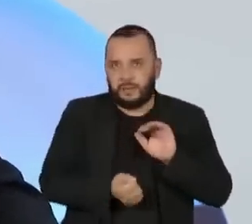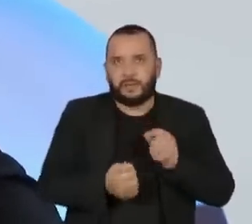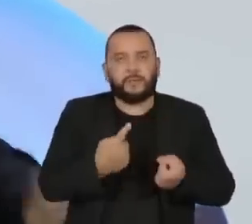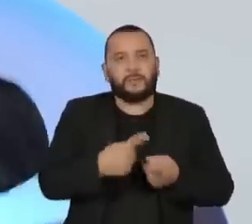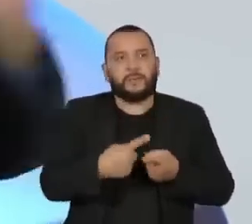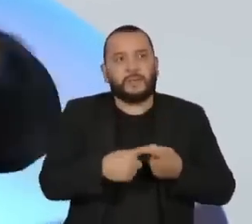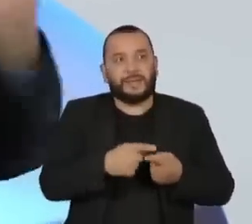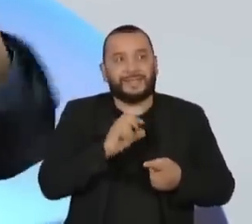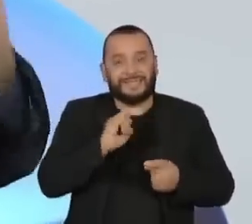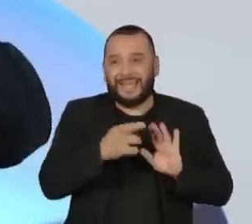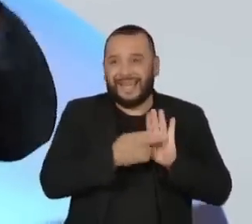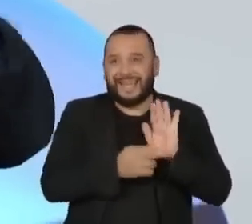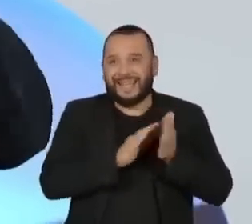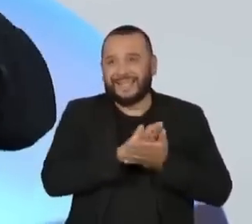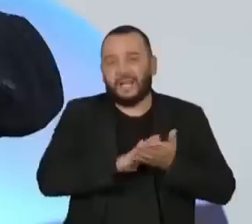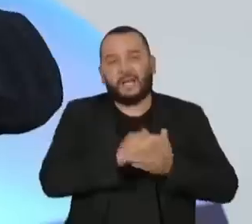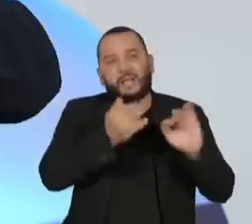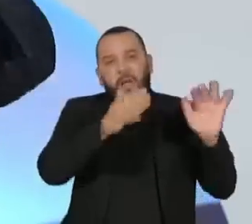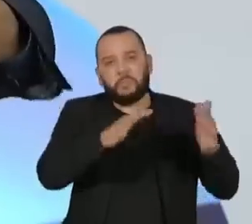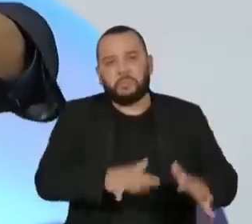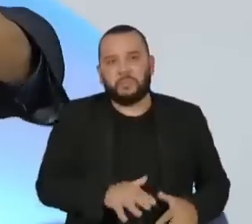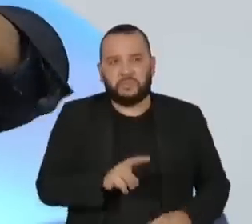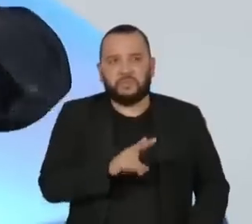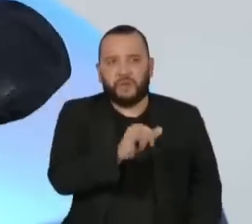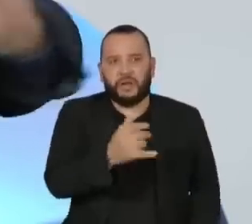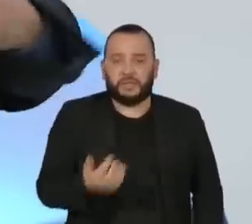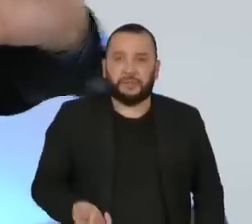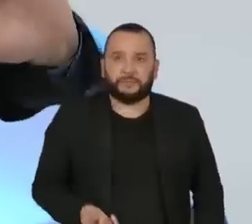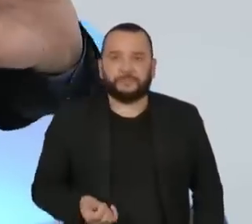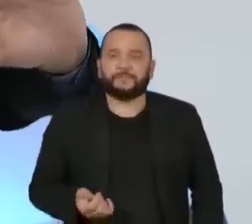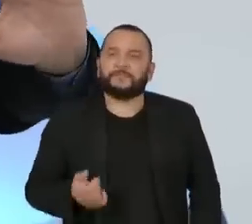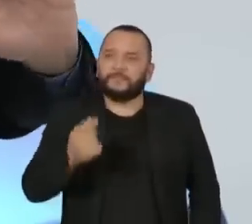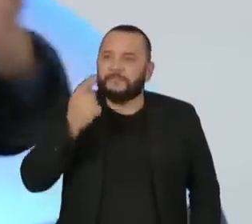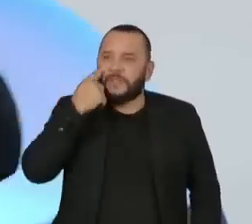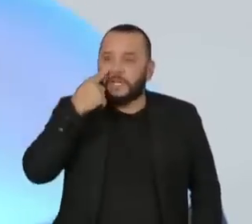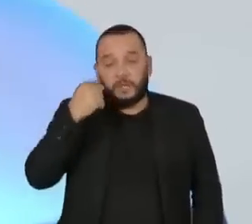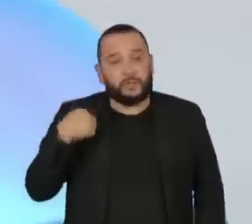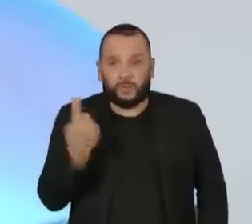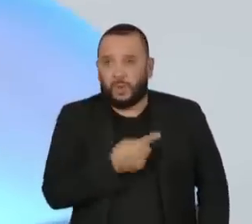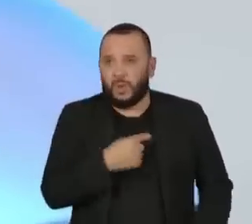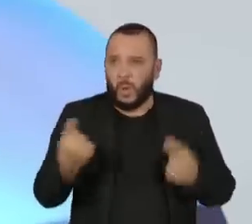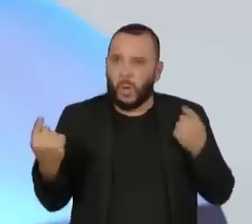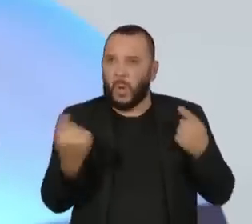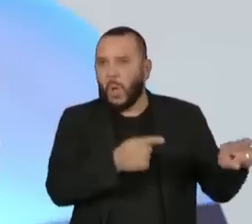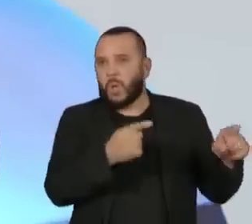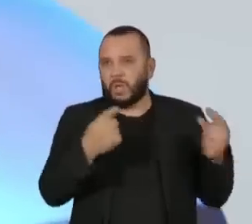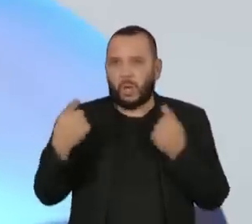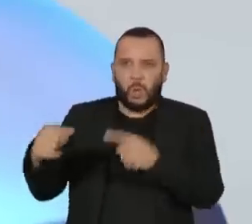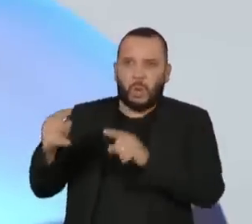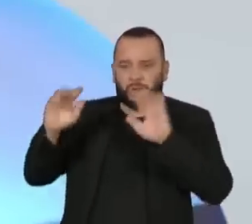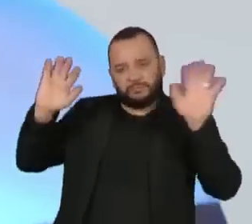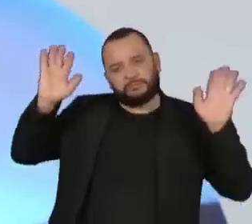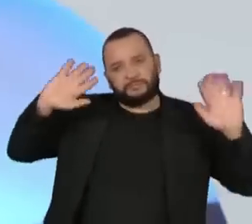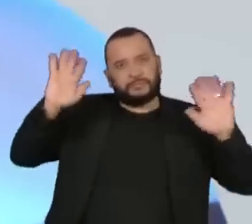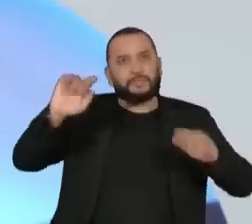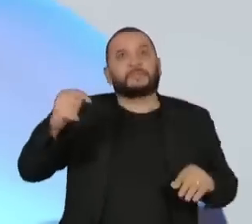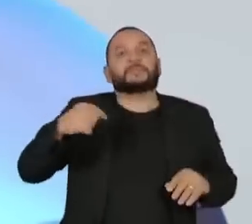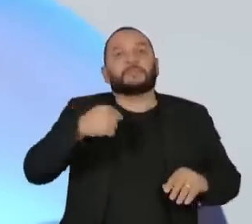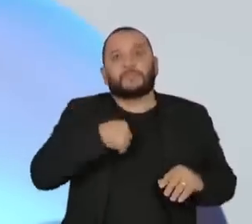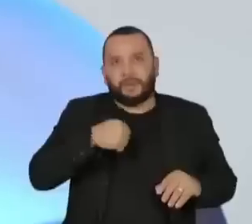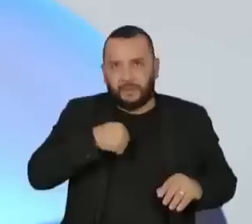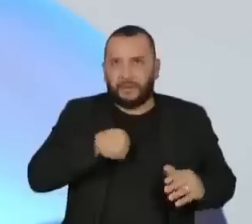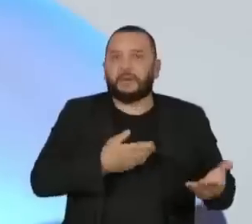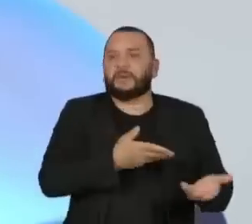degenerada. Qualquer que seja ela, veja, não é ponto de partida contra ninguém. Eu sou uma pessoa, assim, que procura ser